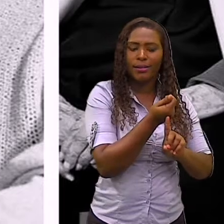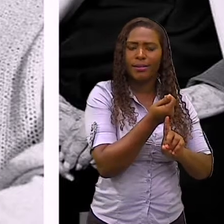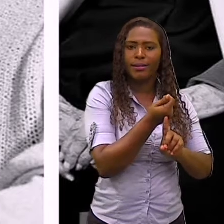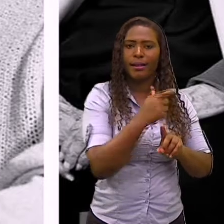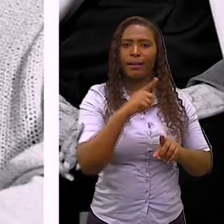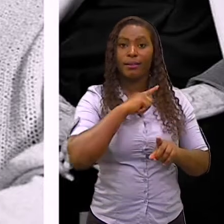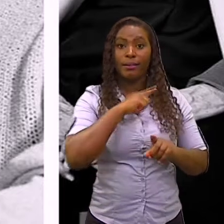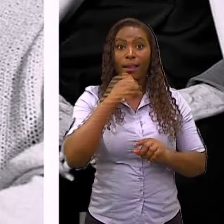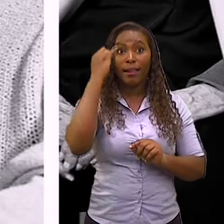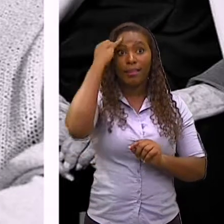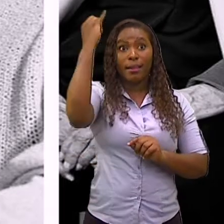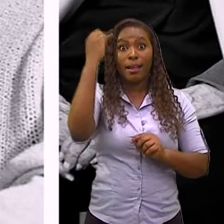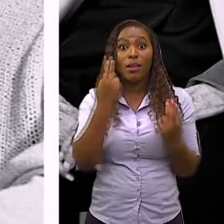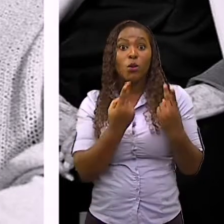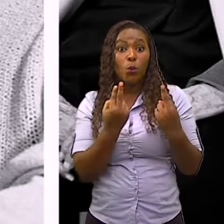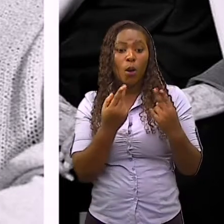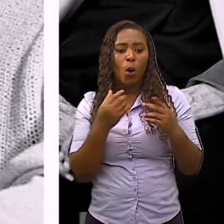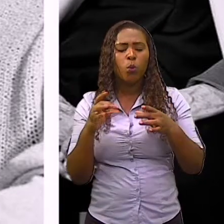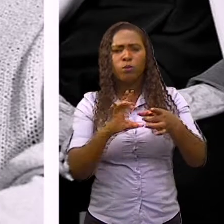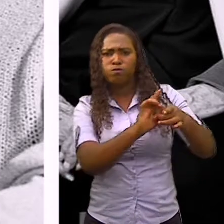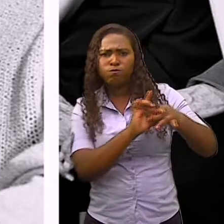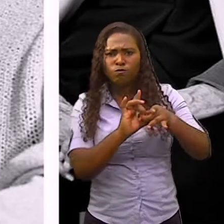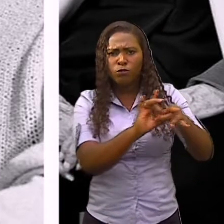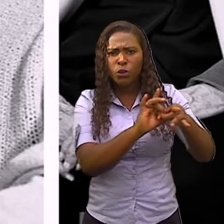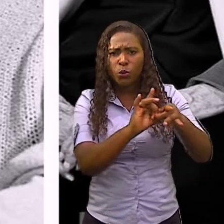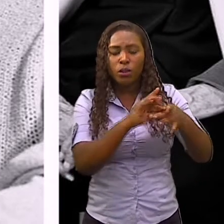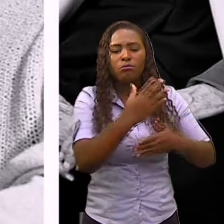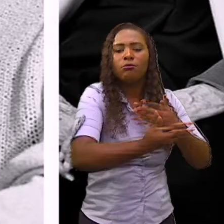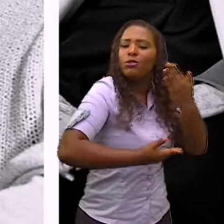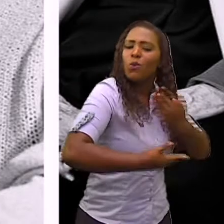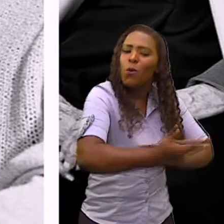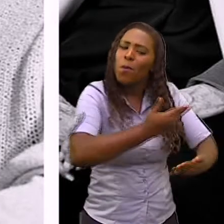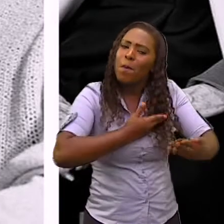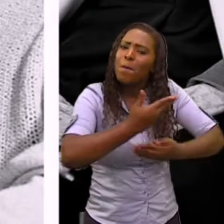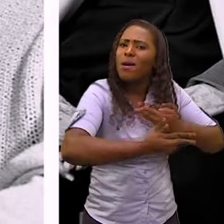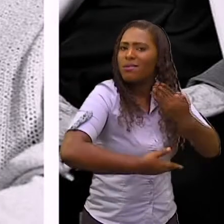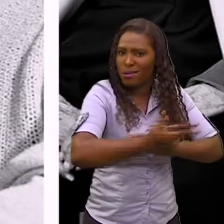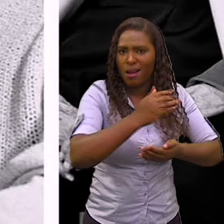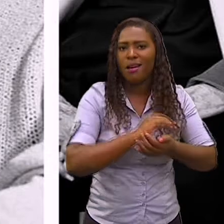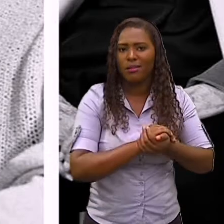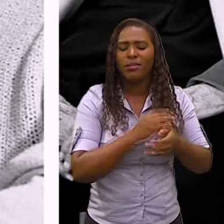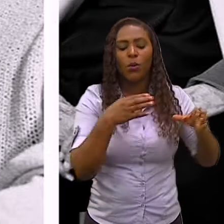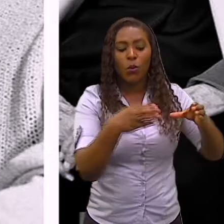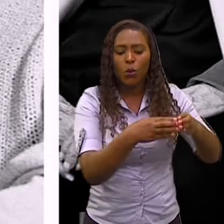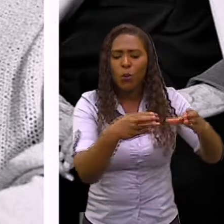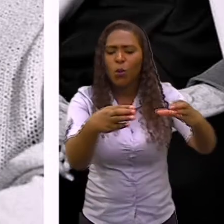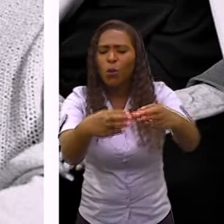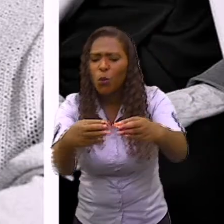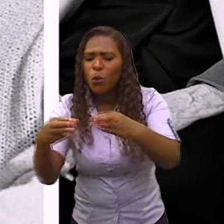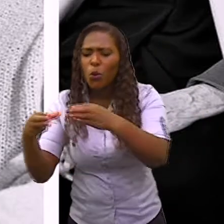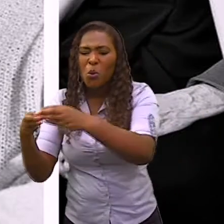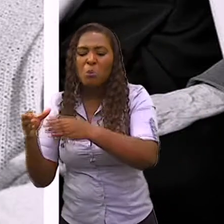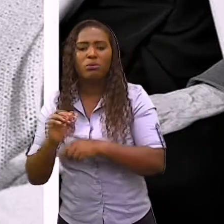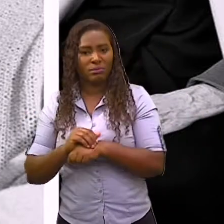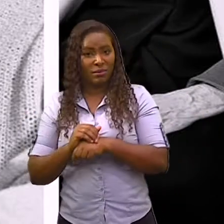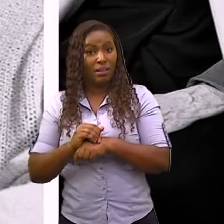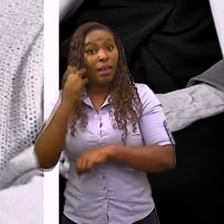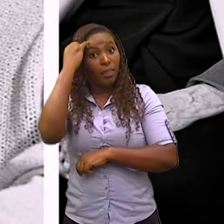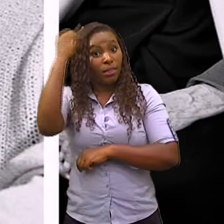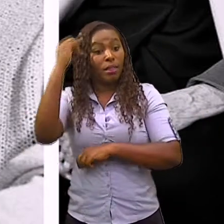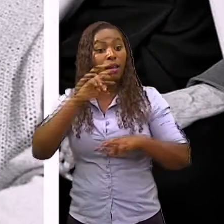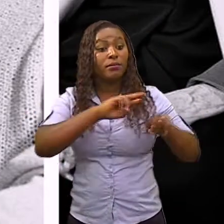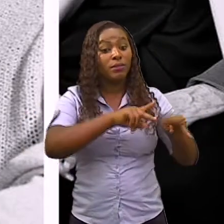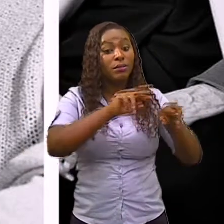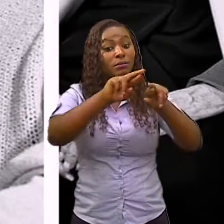ideologicamente e se unem com objetivos comuns. De maneira geral, eles têm um tempo de duração que pode